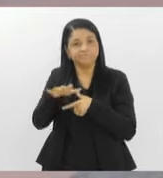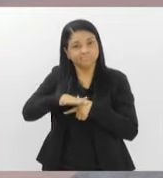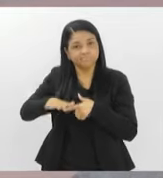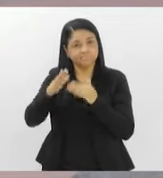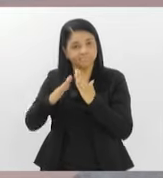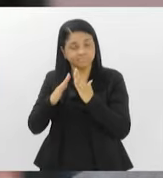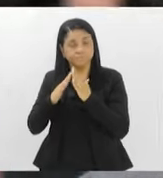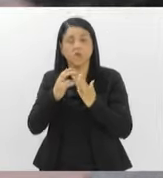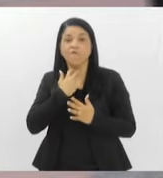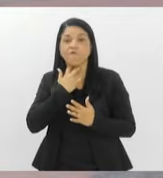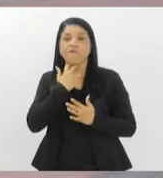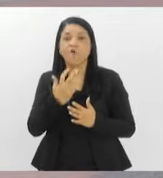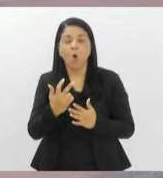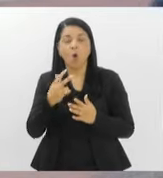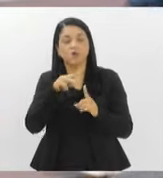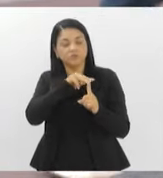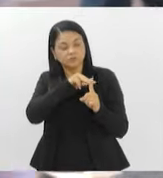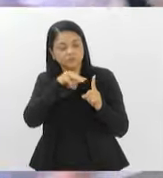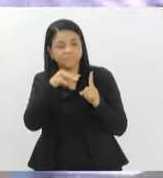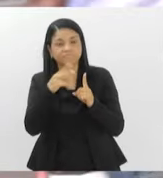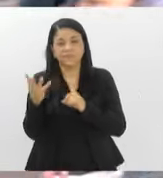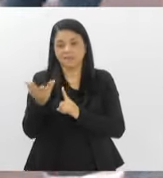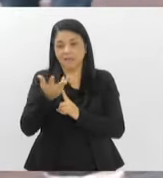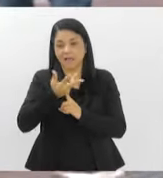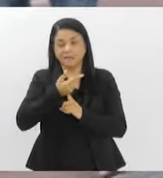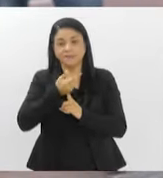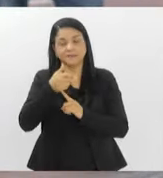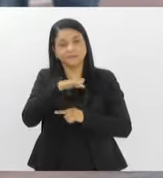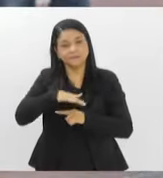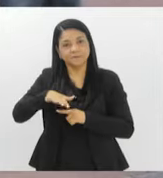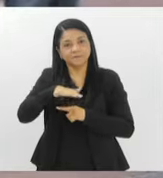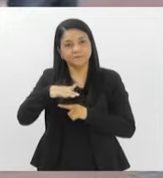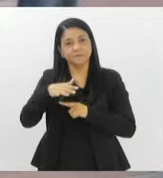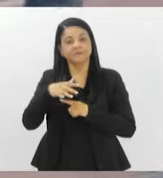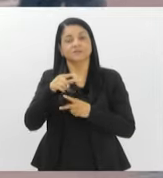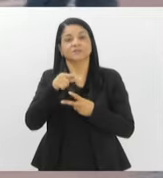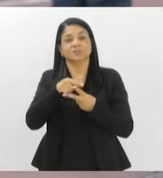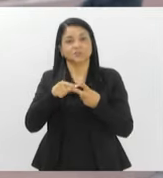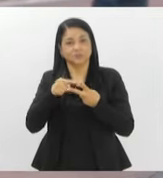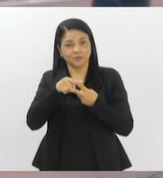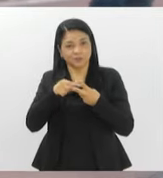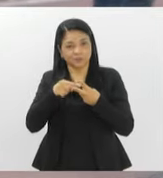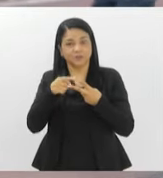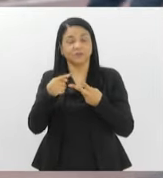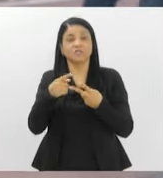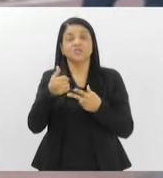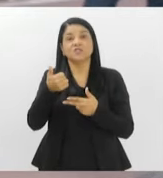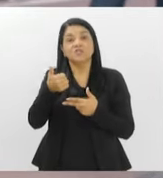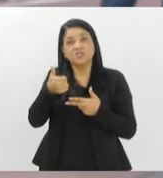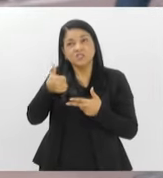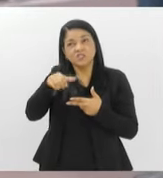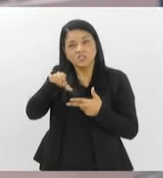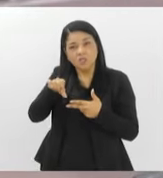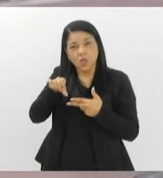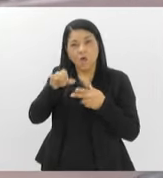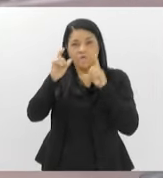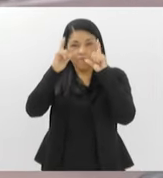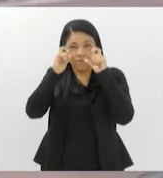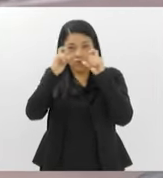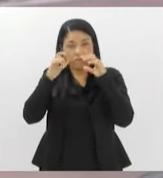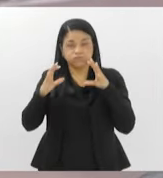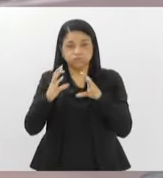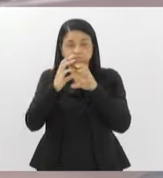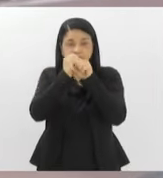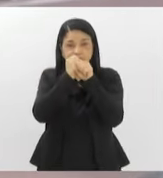voz, ver o olhar dos artistas de lá. Então, gente foi convocando. Ao todo, foram 19 fotógrafos da região de Paraty, Ilha Grande, Serra da